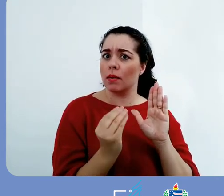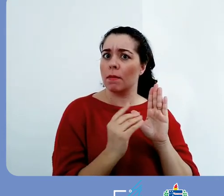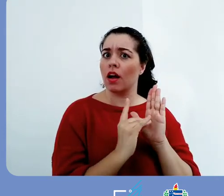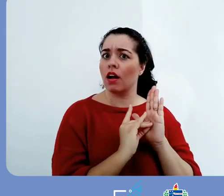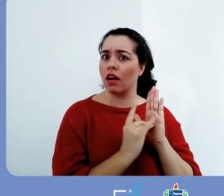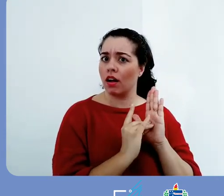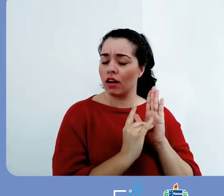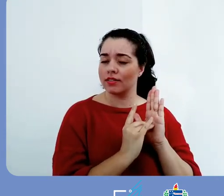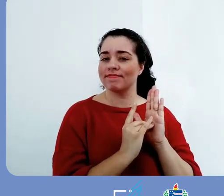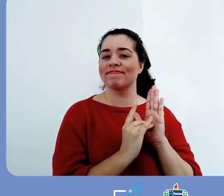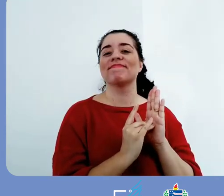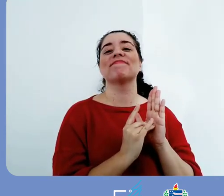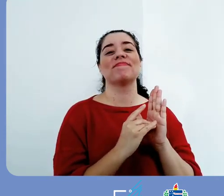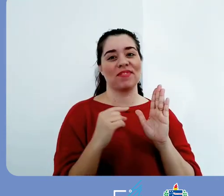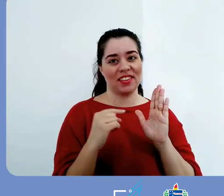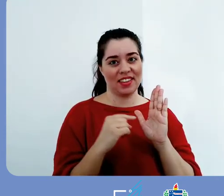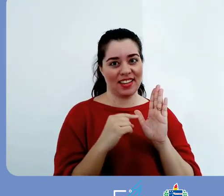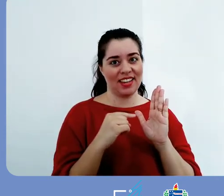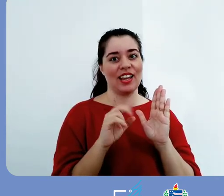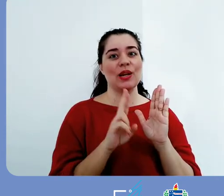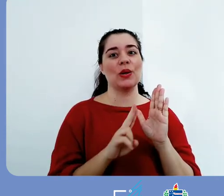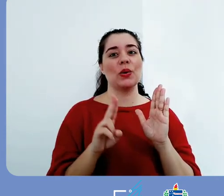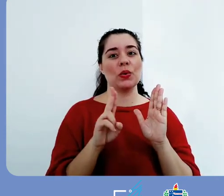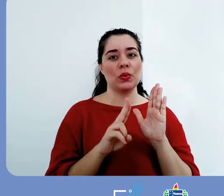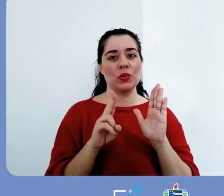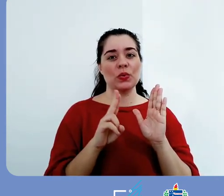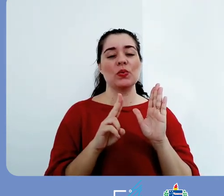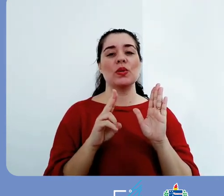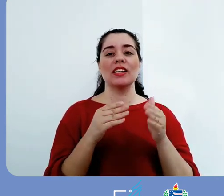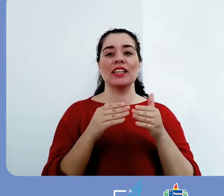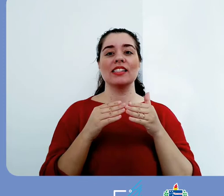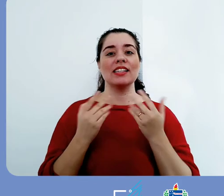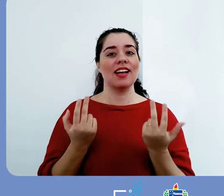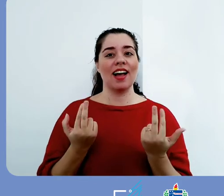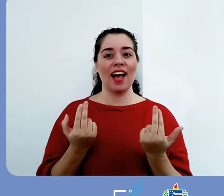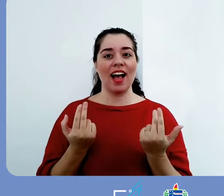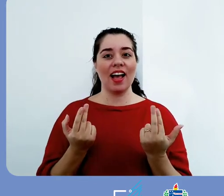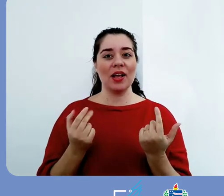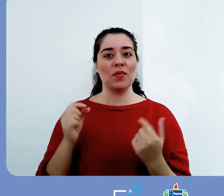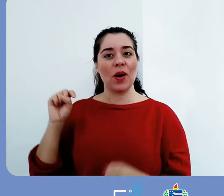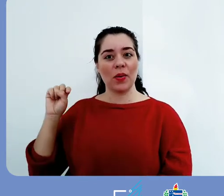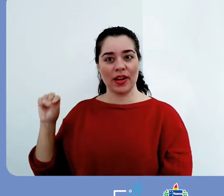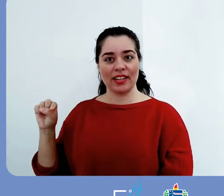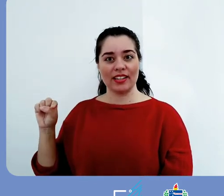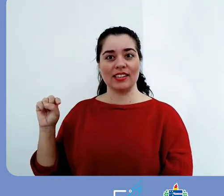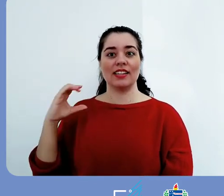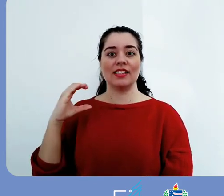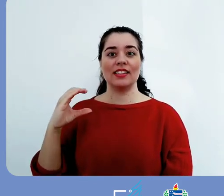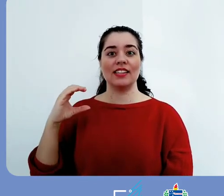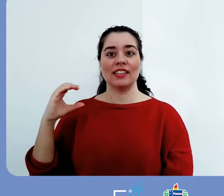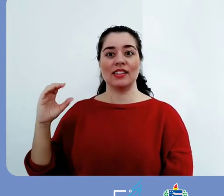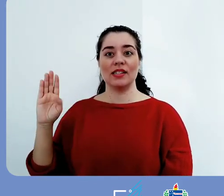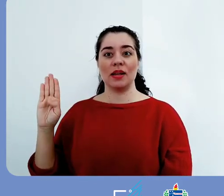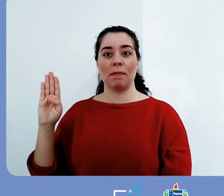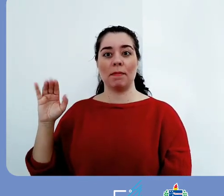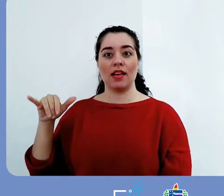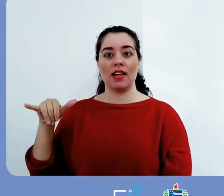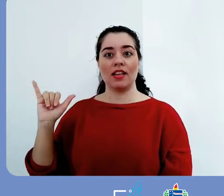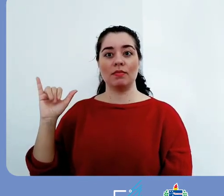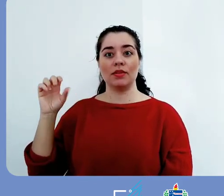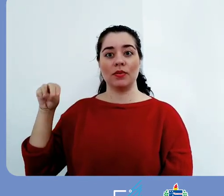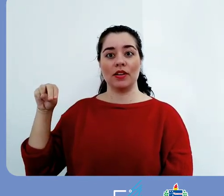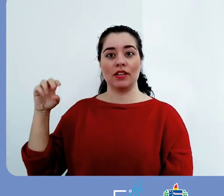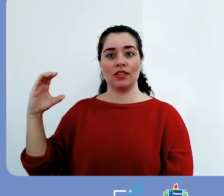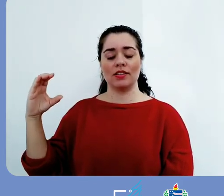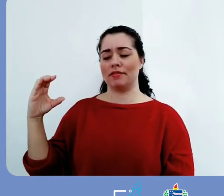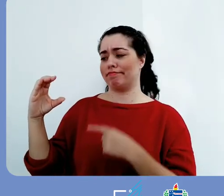Commons CC BY-NC. Mas o que isso significa na prática? Bom, na prática, isso significa que